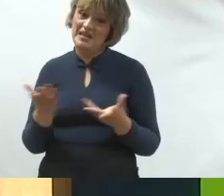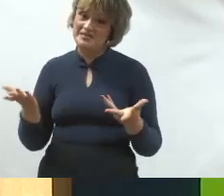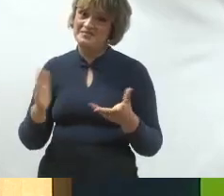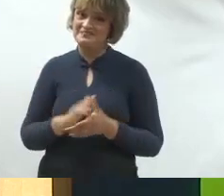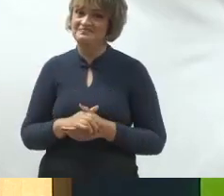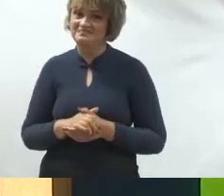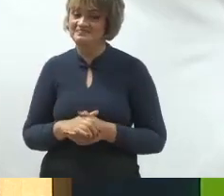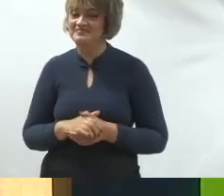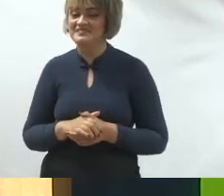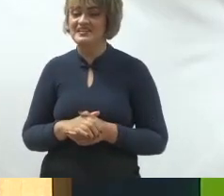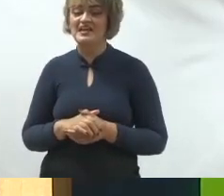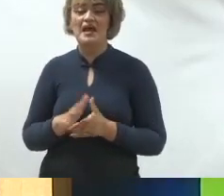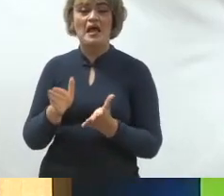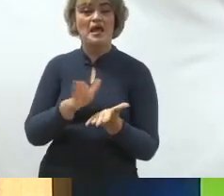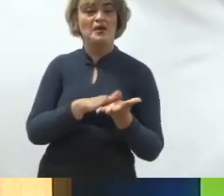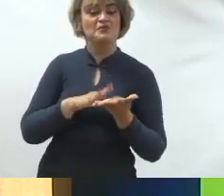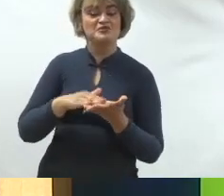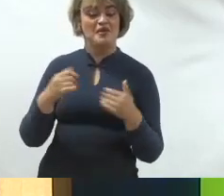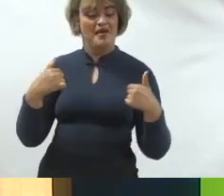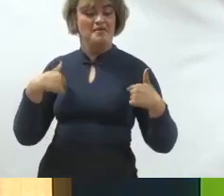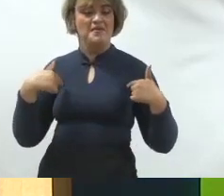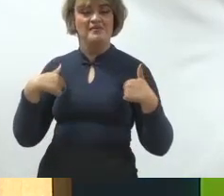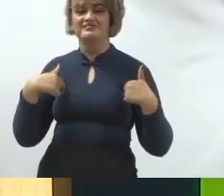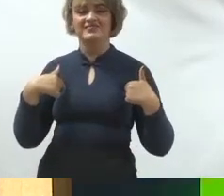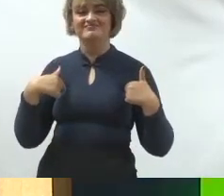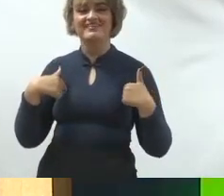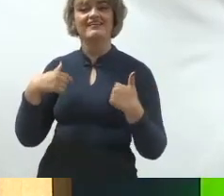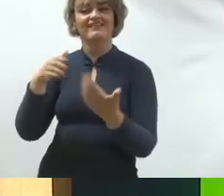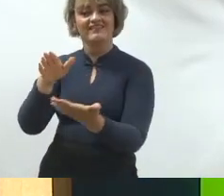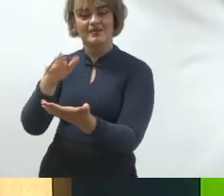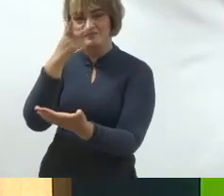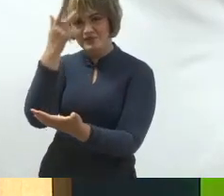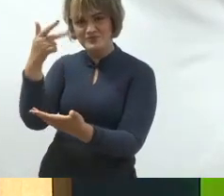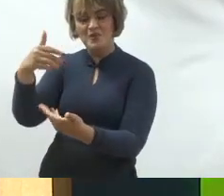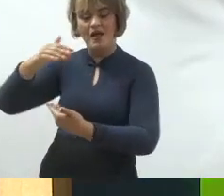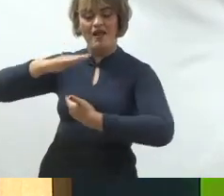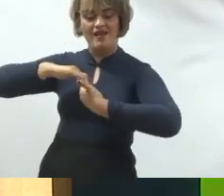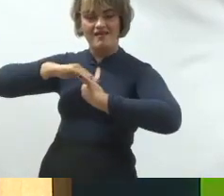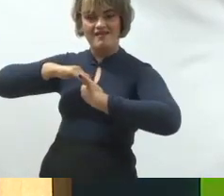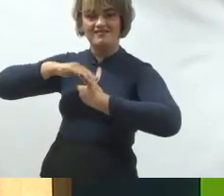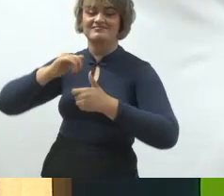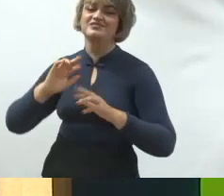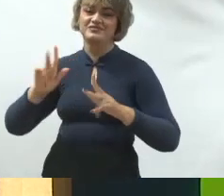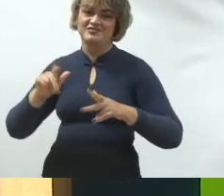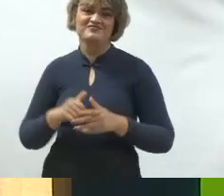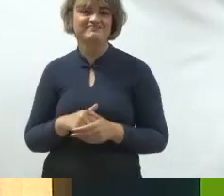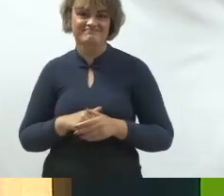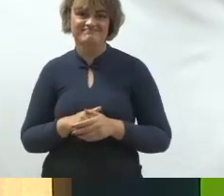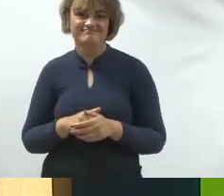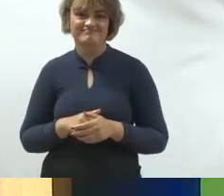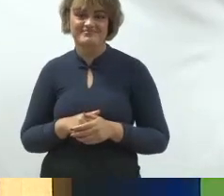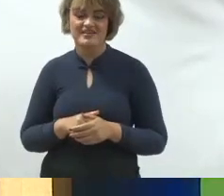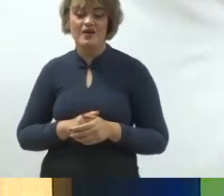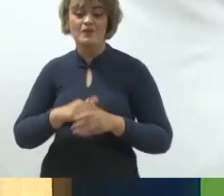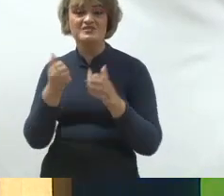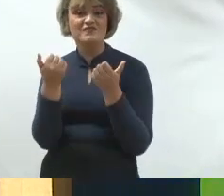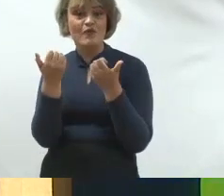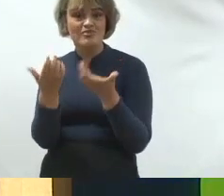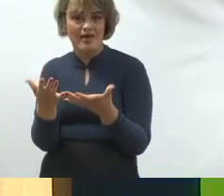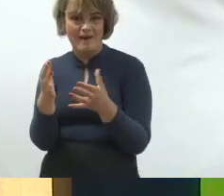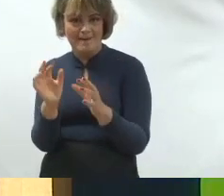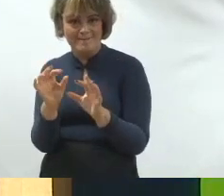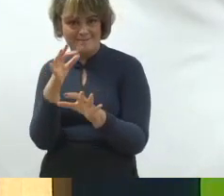um elogio que não foi feito pelo prefeito que voltou pra ele, ele rentabilizou trouxe pra dentro do gabinete o detalhe na hora de ele presentear